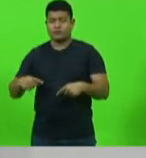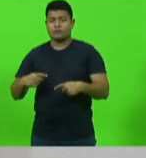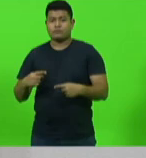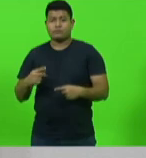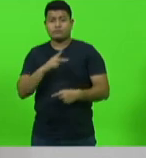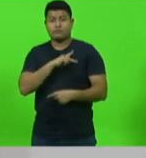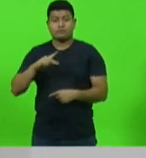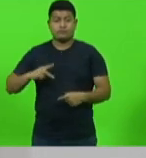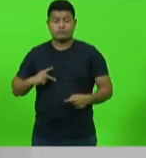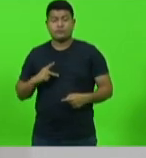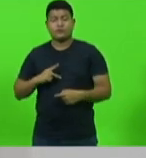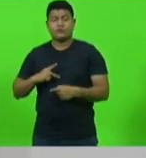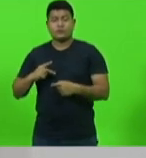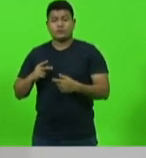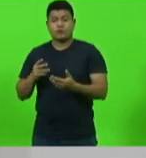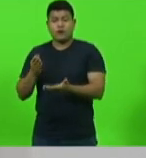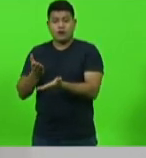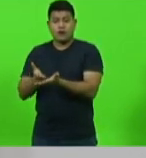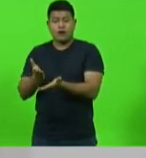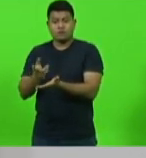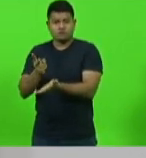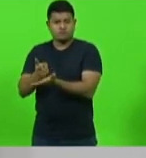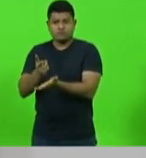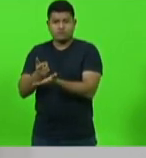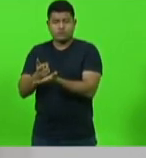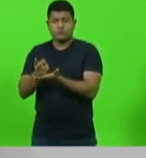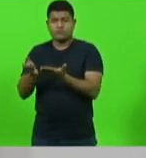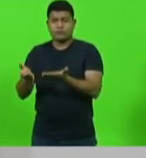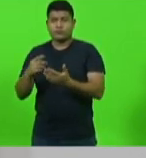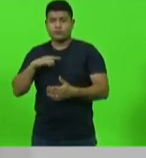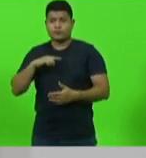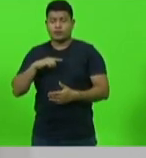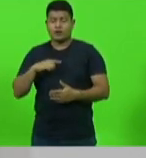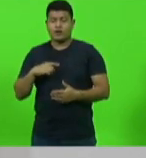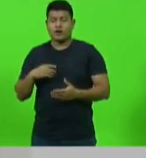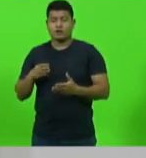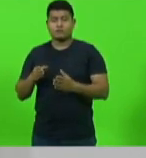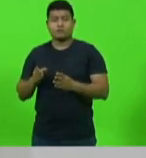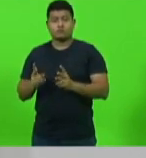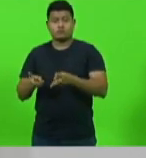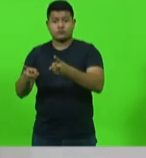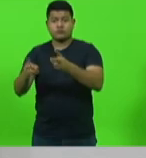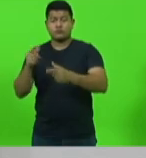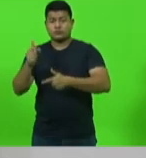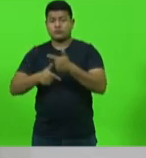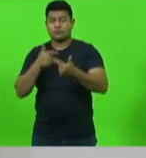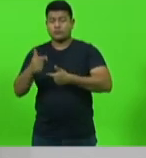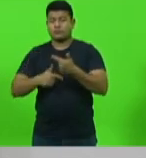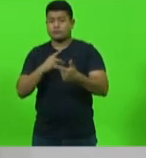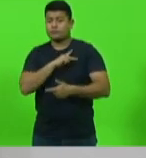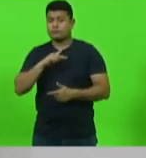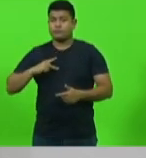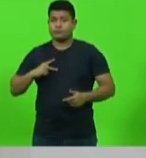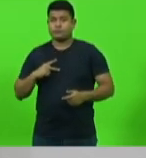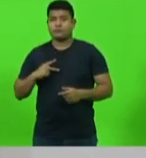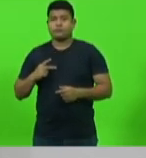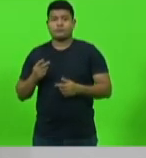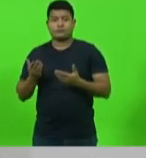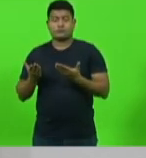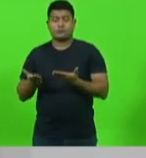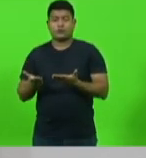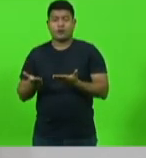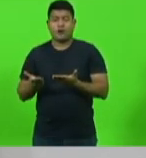e pessoal, com estabilidade, com careira e continuidade no serviço público, que exerce função pública